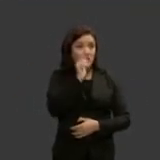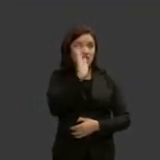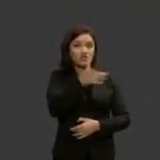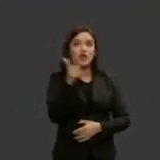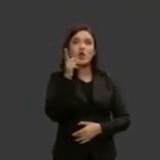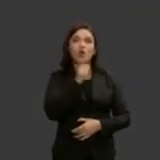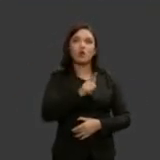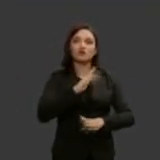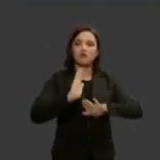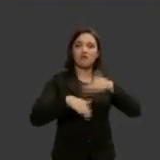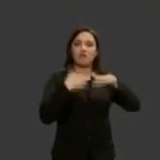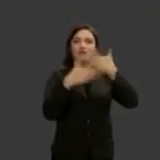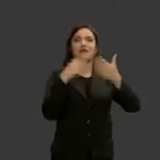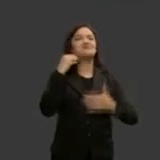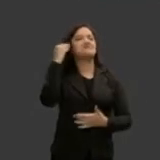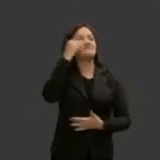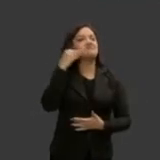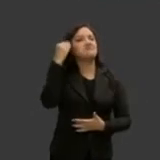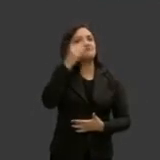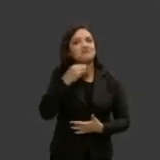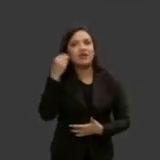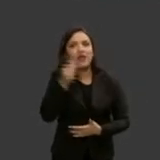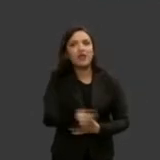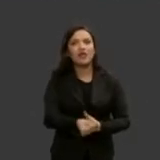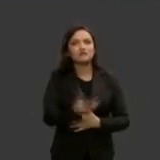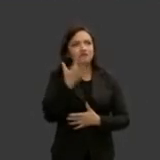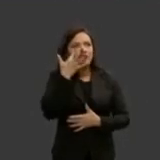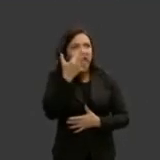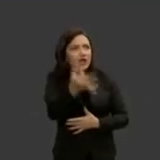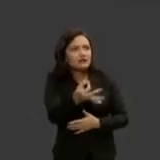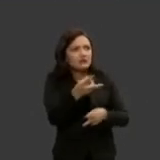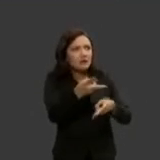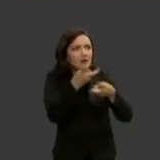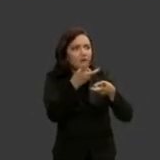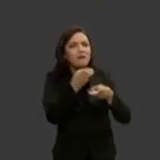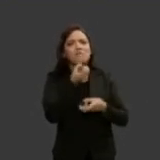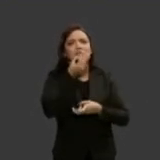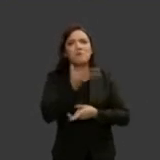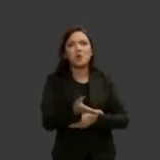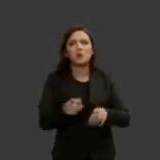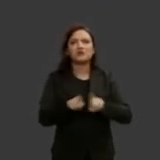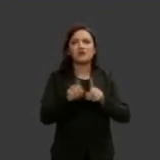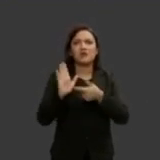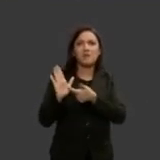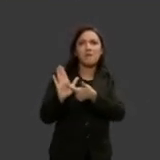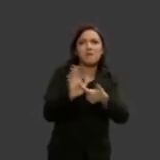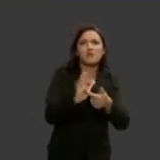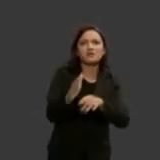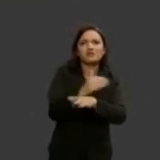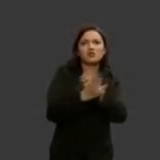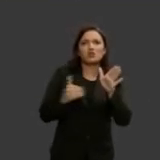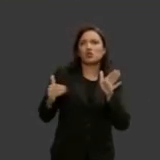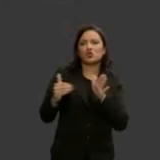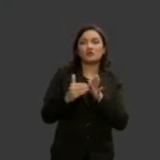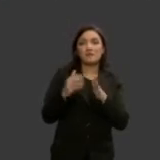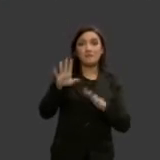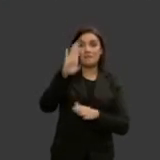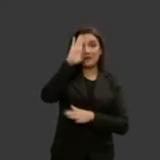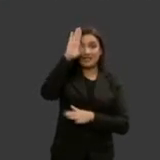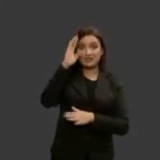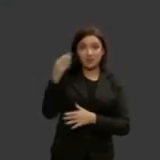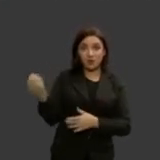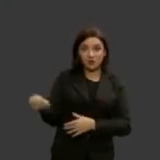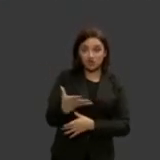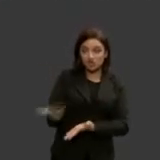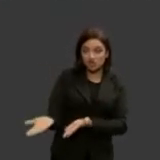profissional e pessoal como forma de mostrar todos e a todas em especial para as novas gerações